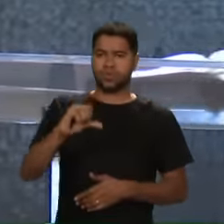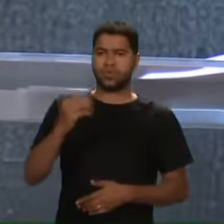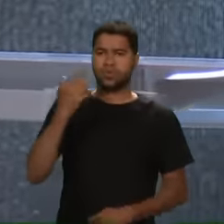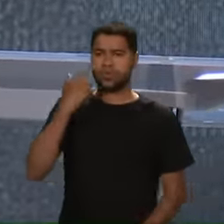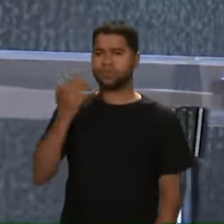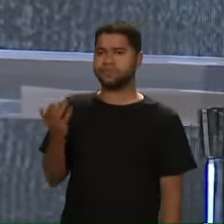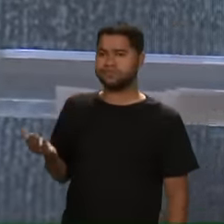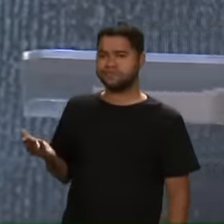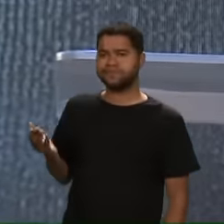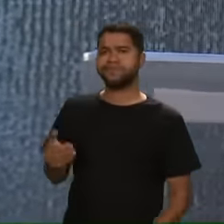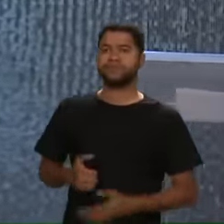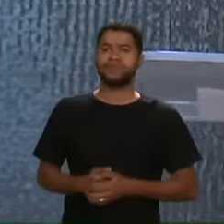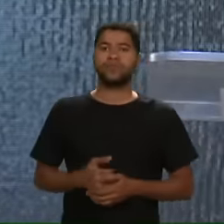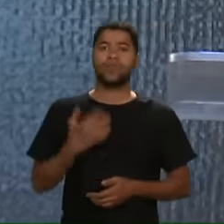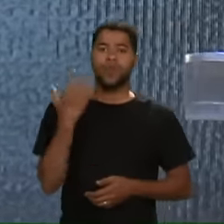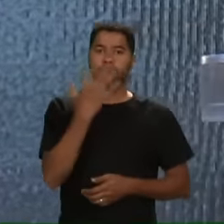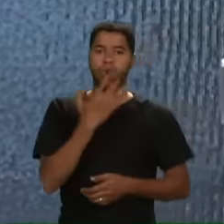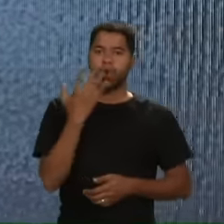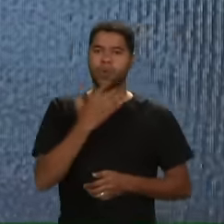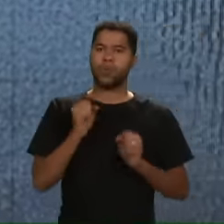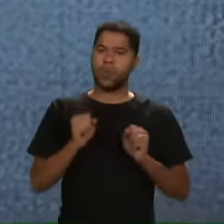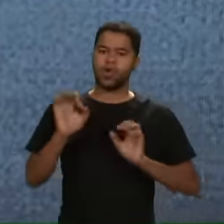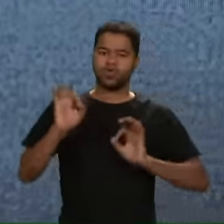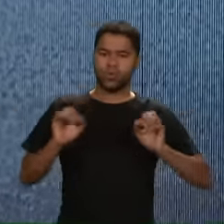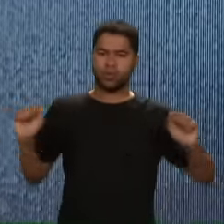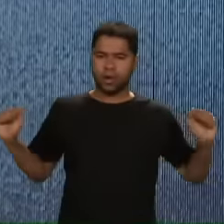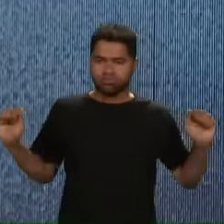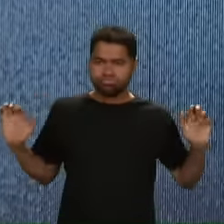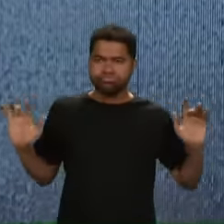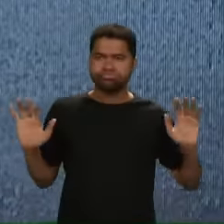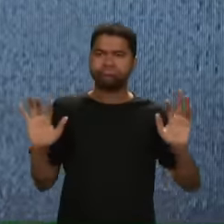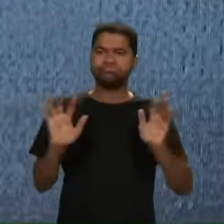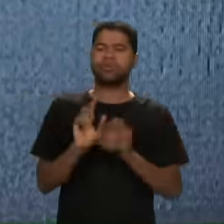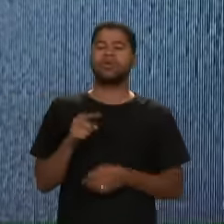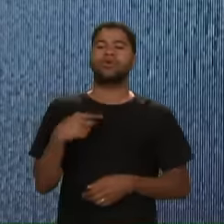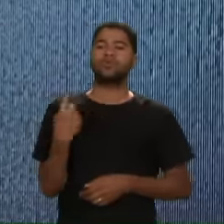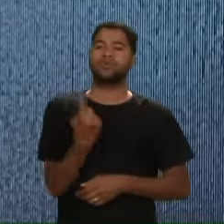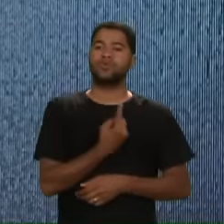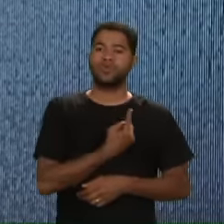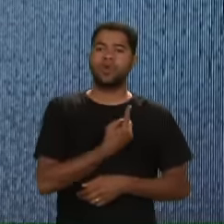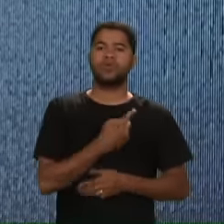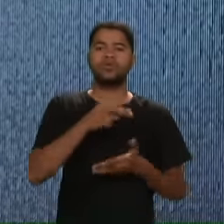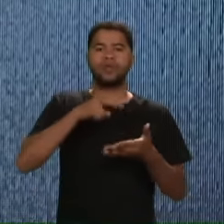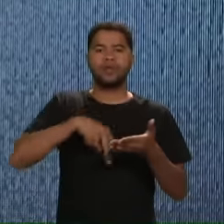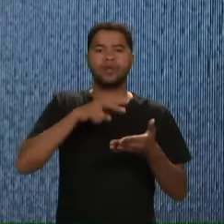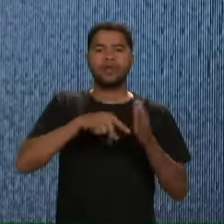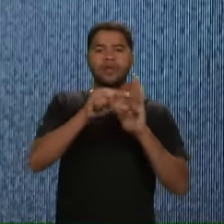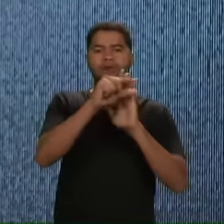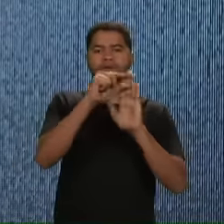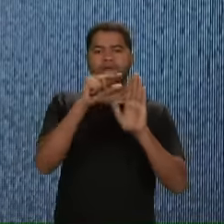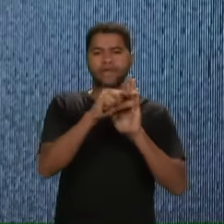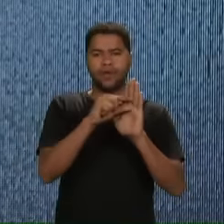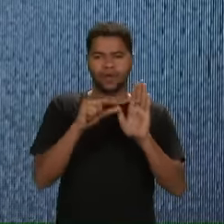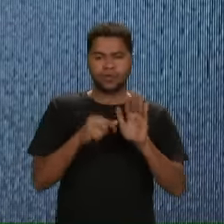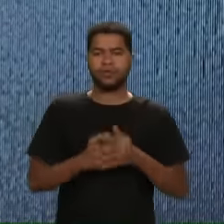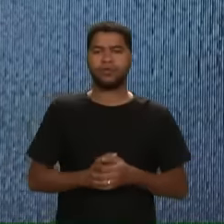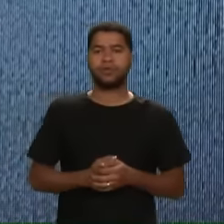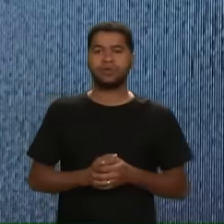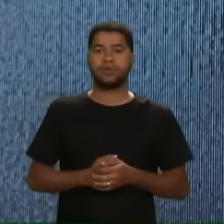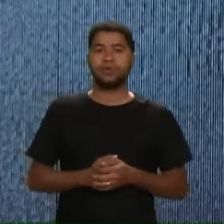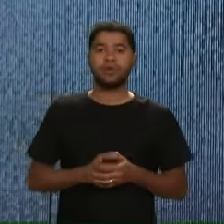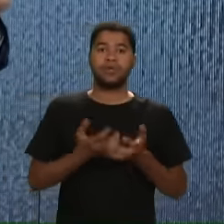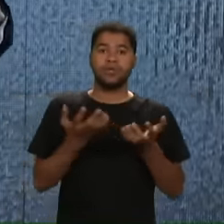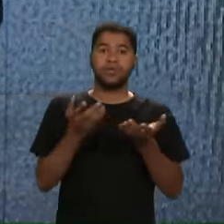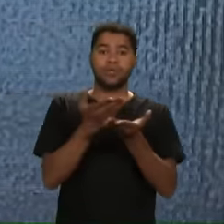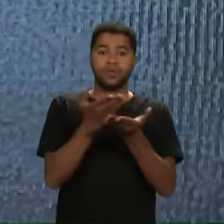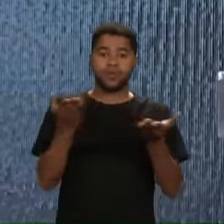Os músicos vão começar A se preparar agora Nós vamos ler esses versos Esse verso E